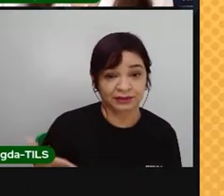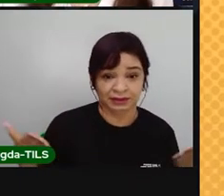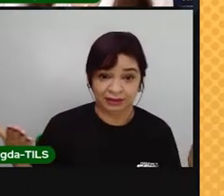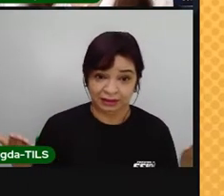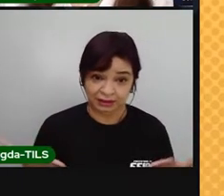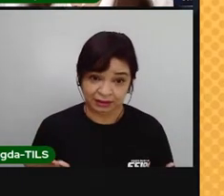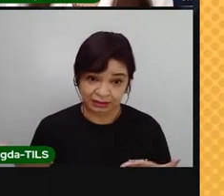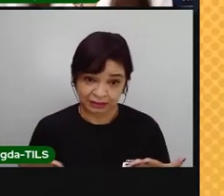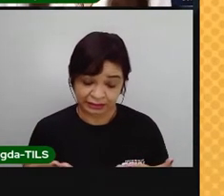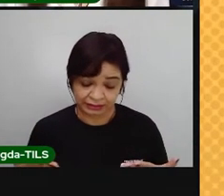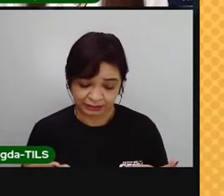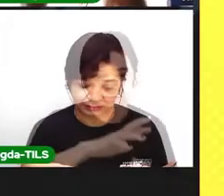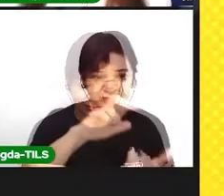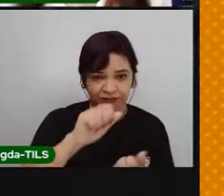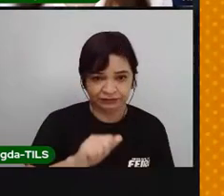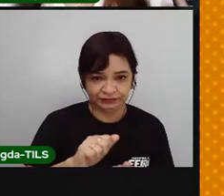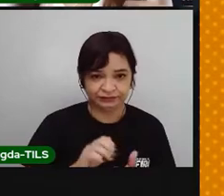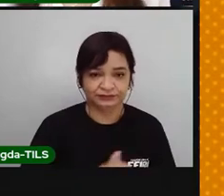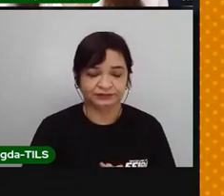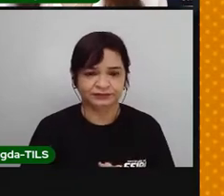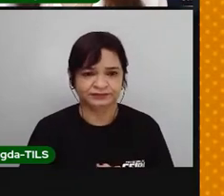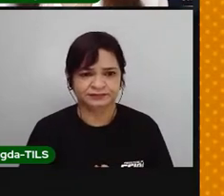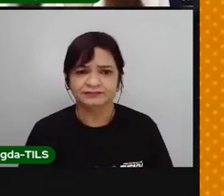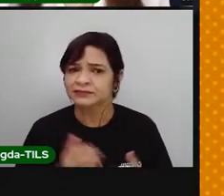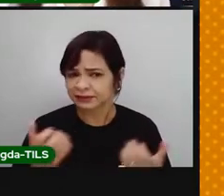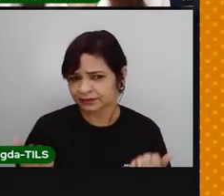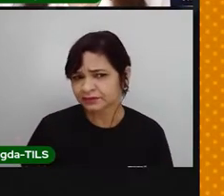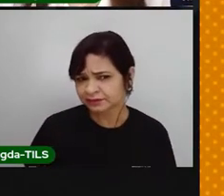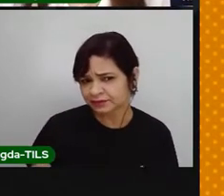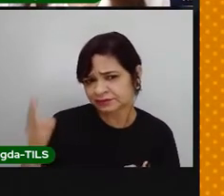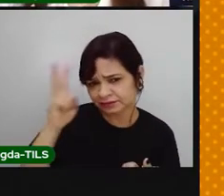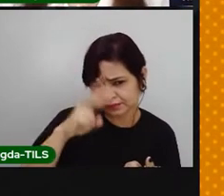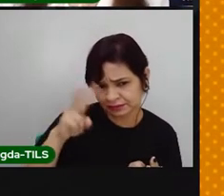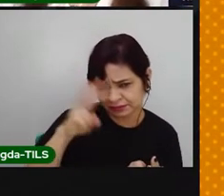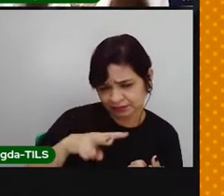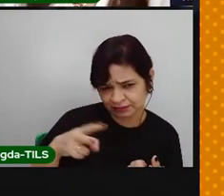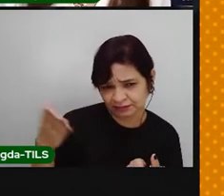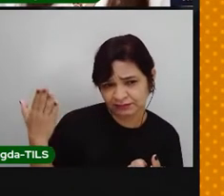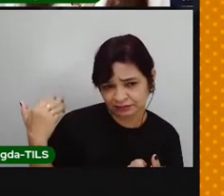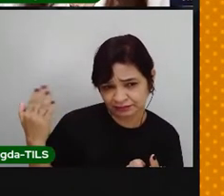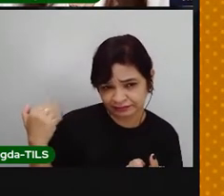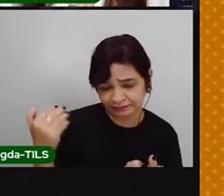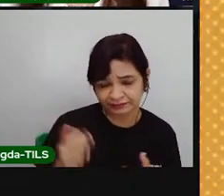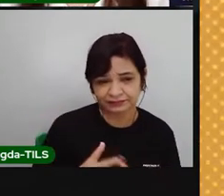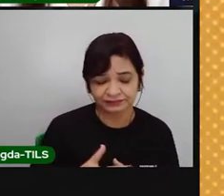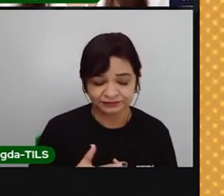focar em aquecimento global. Só que antes, vamos relembrar o que a gente viu até aqui.